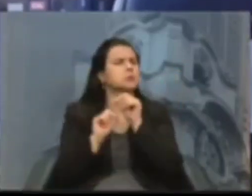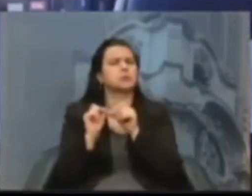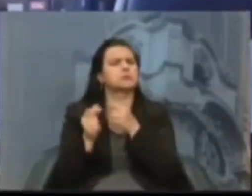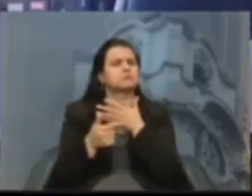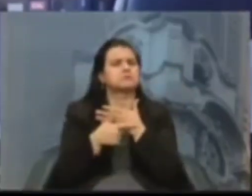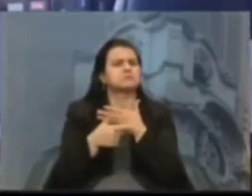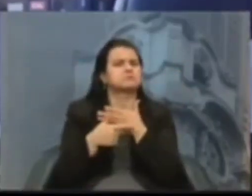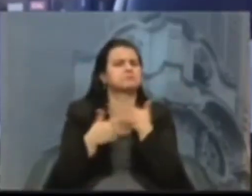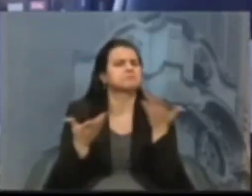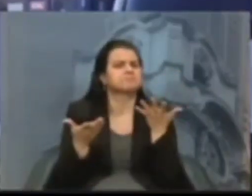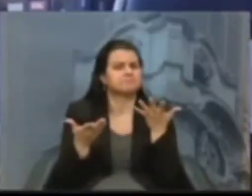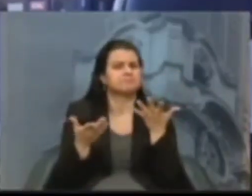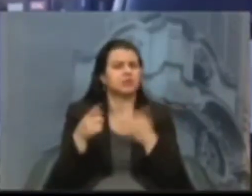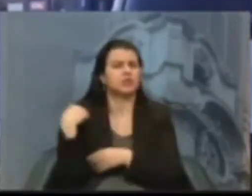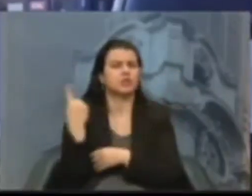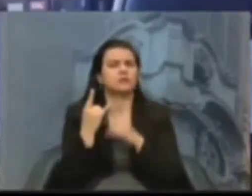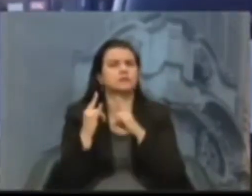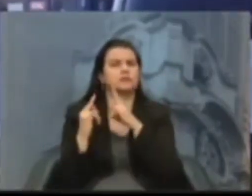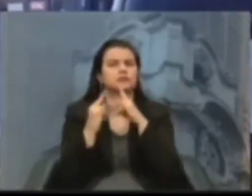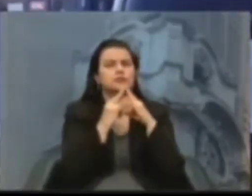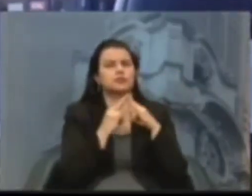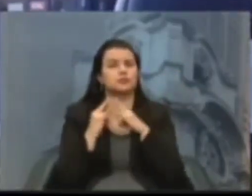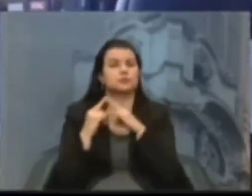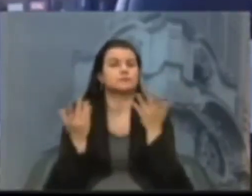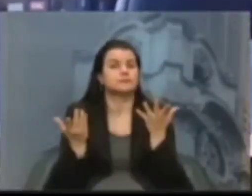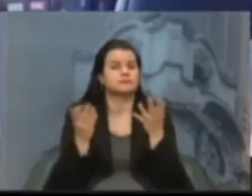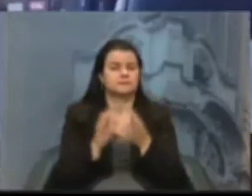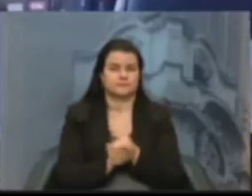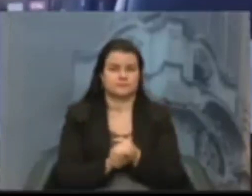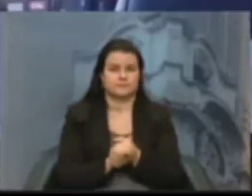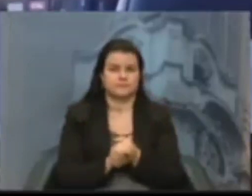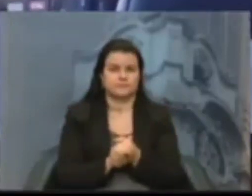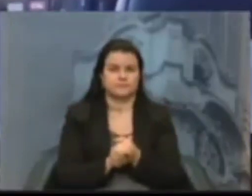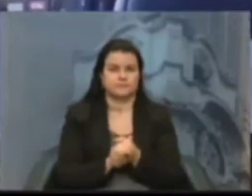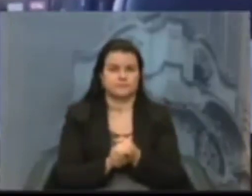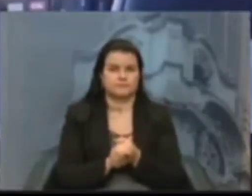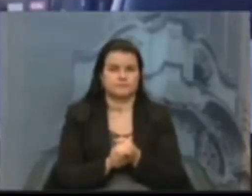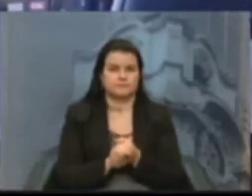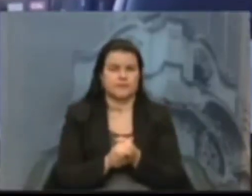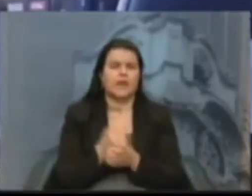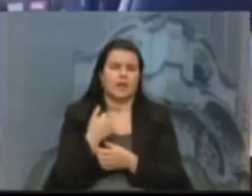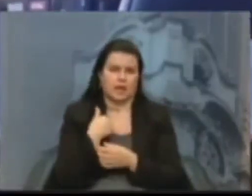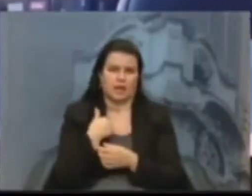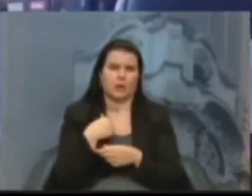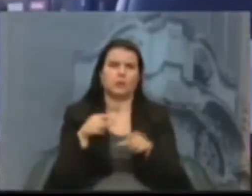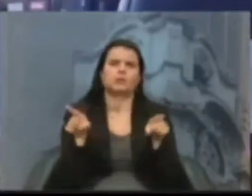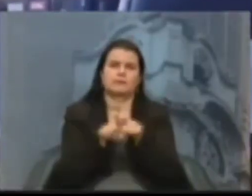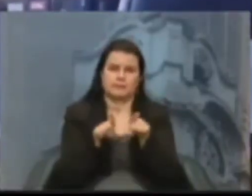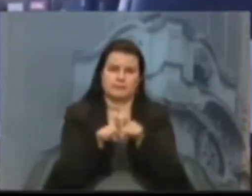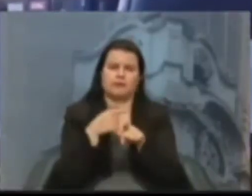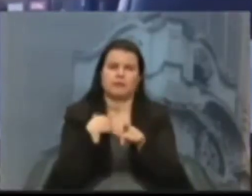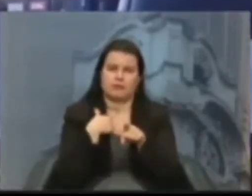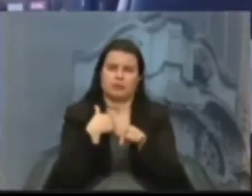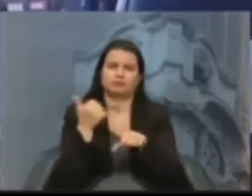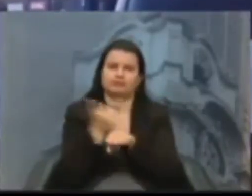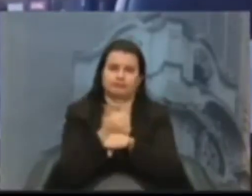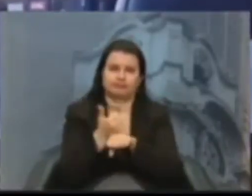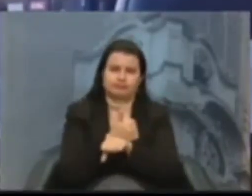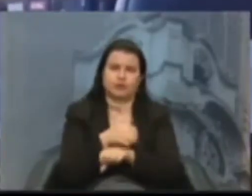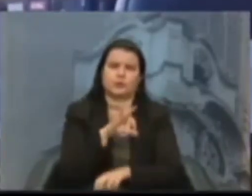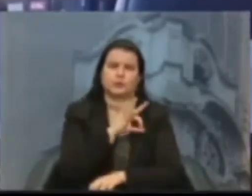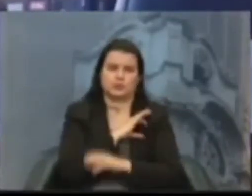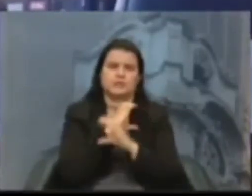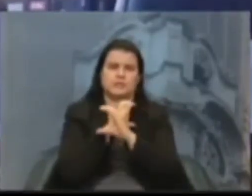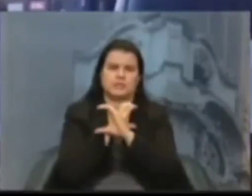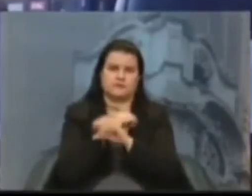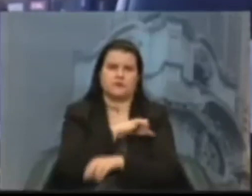das nossas instituições, da qual eu faço parte, da Polícia Civil, como todos